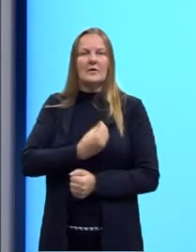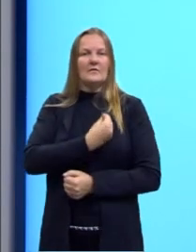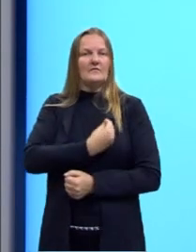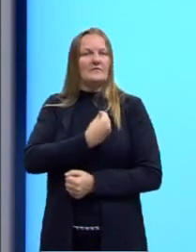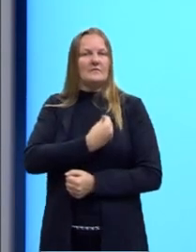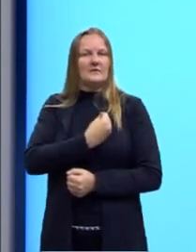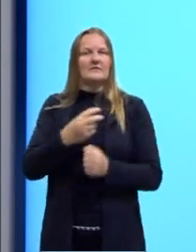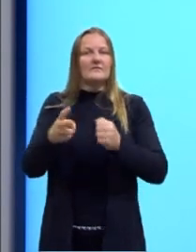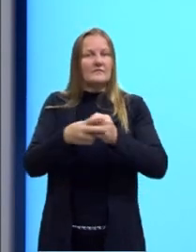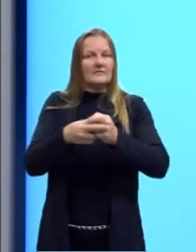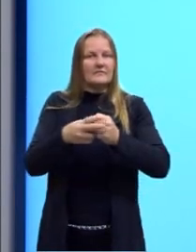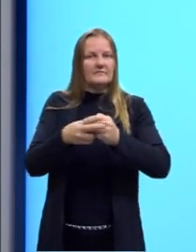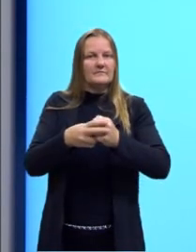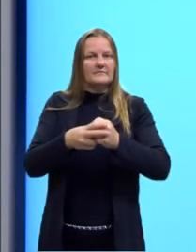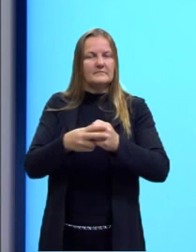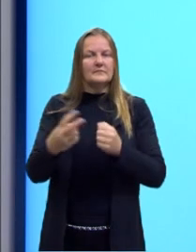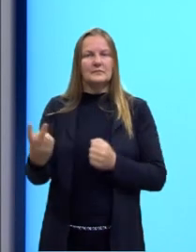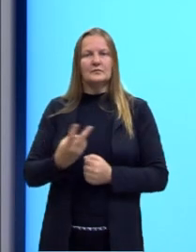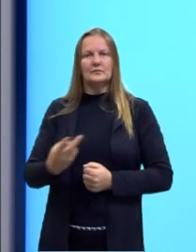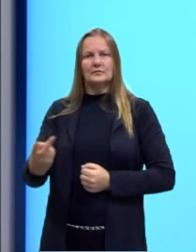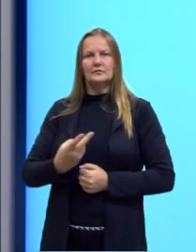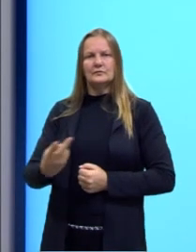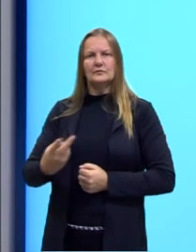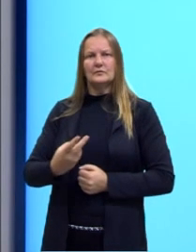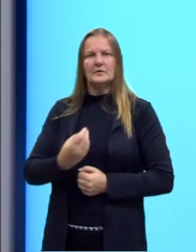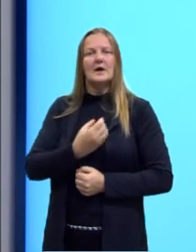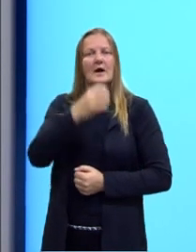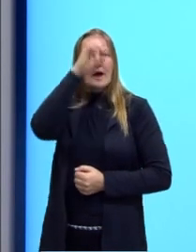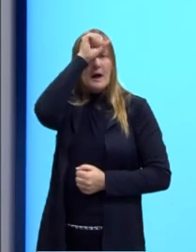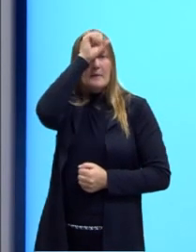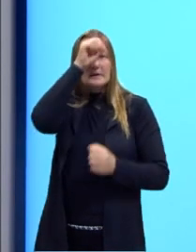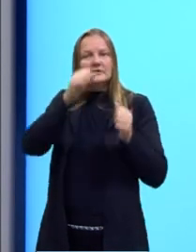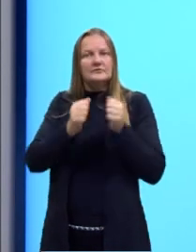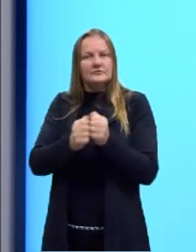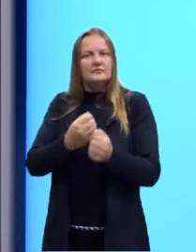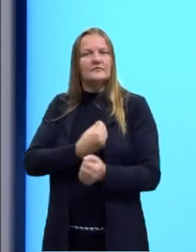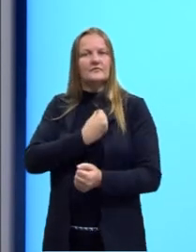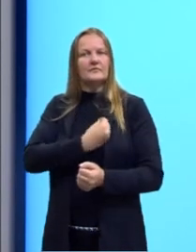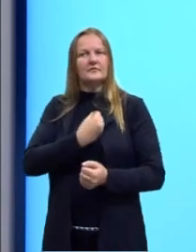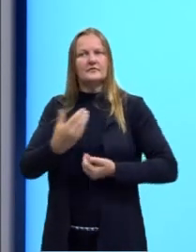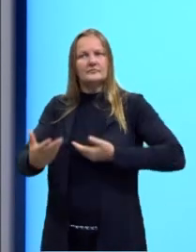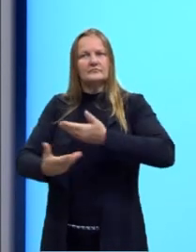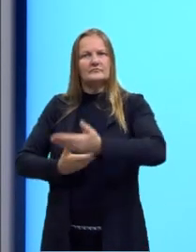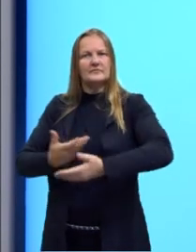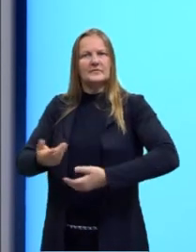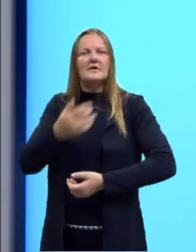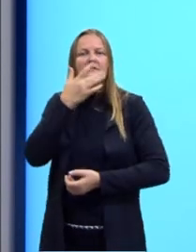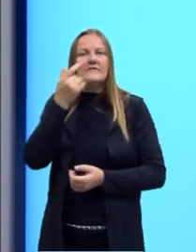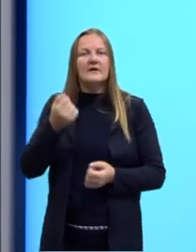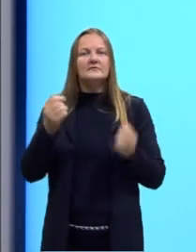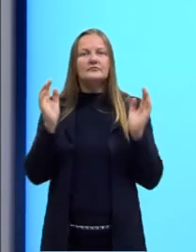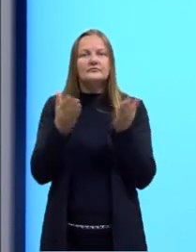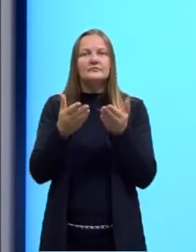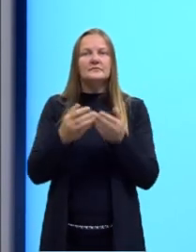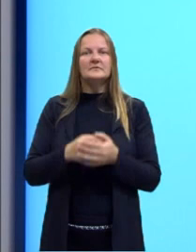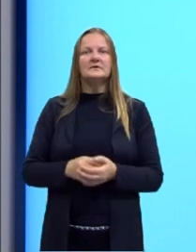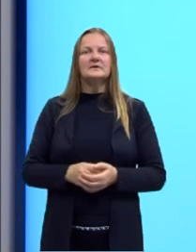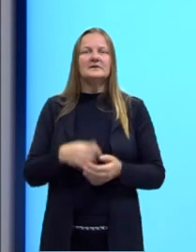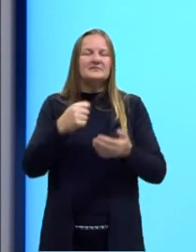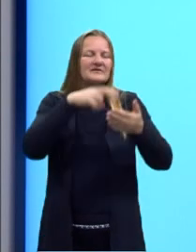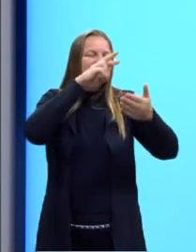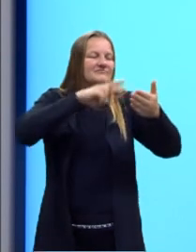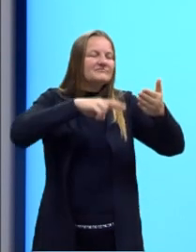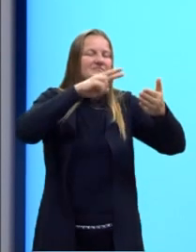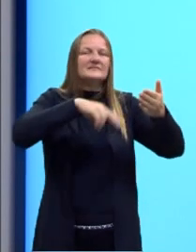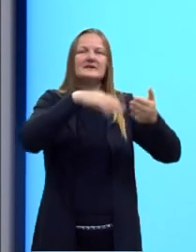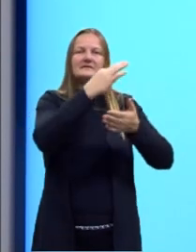é o verbo viver, né? Então, aprendem com quem vivem. Fácil, né? Viram que eu não precisei fazer a leitura